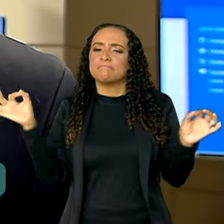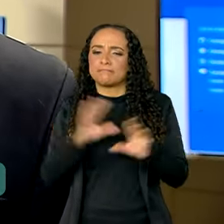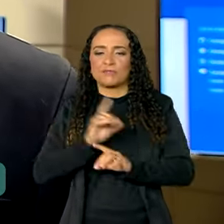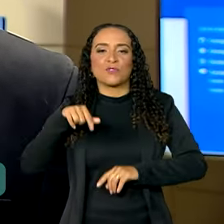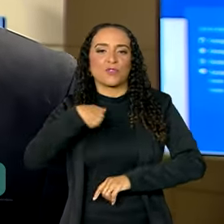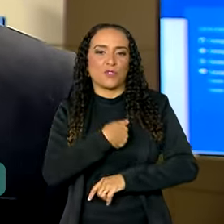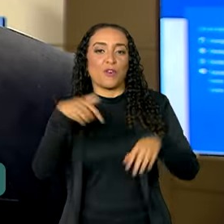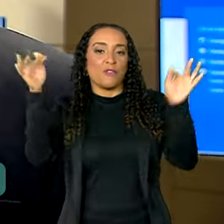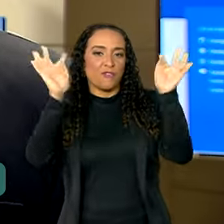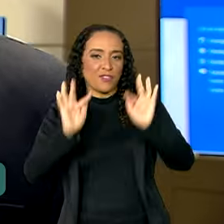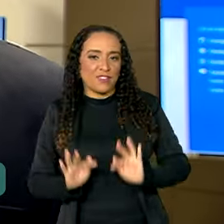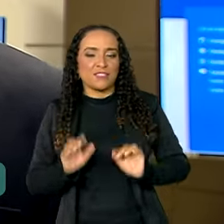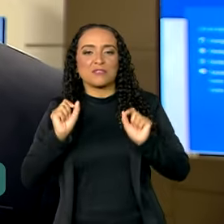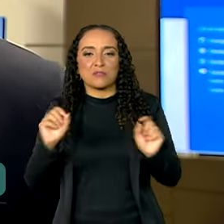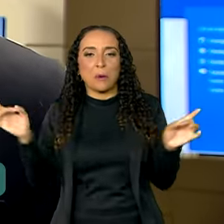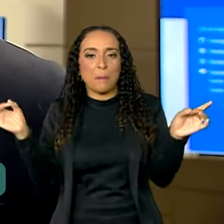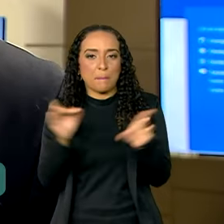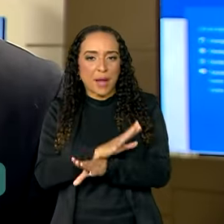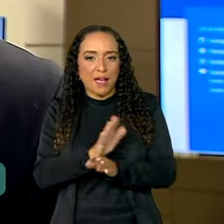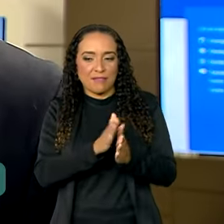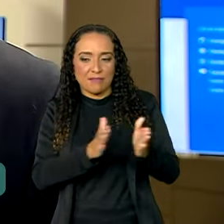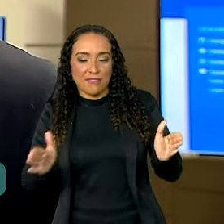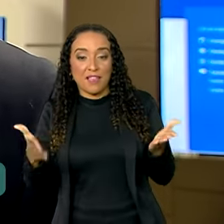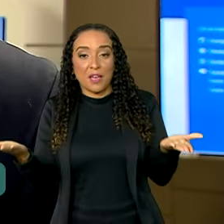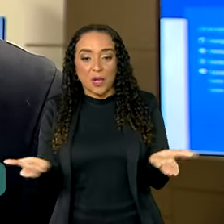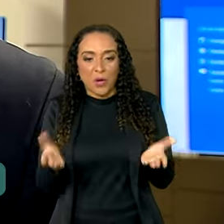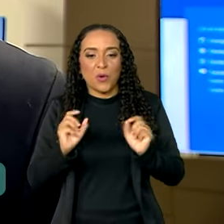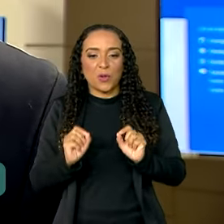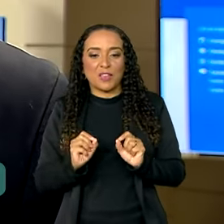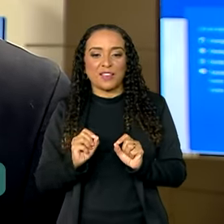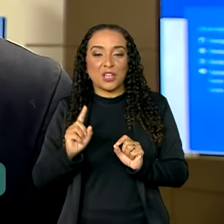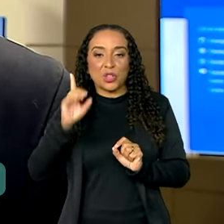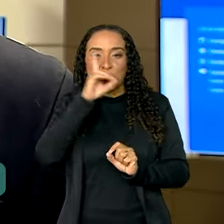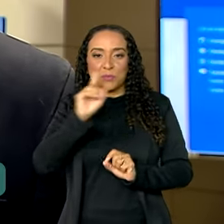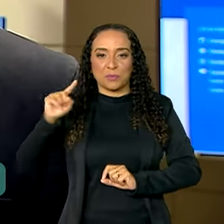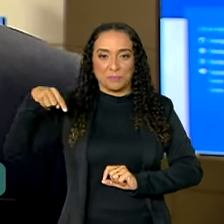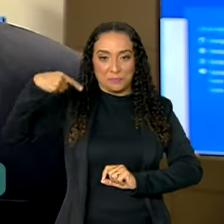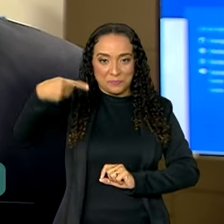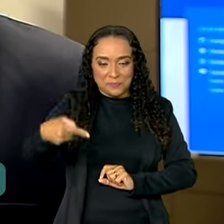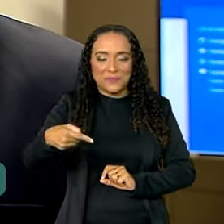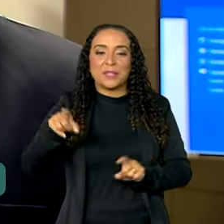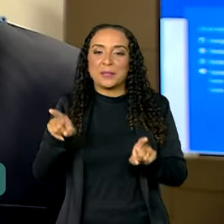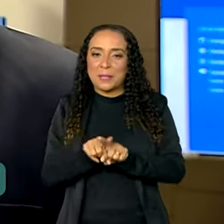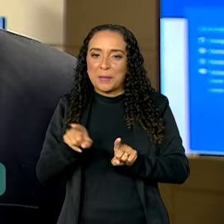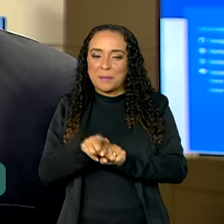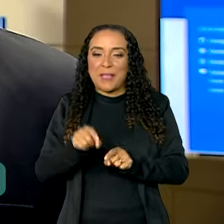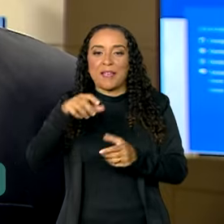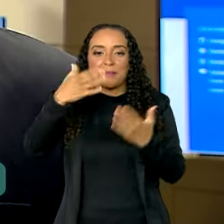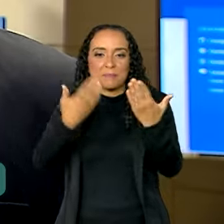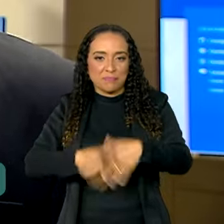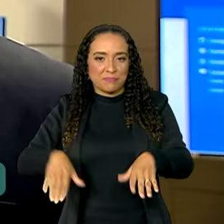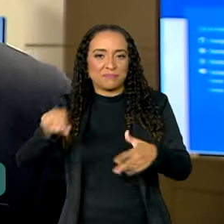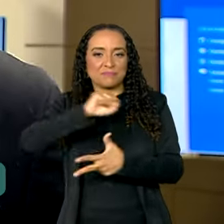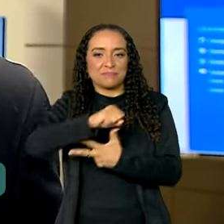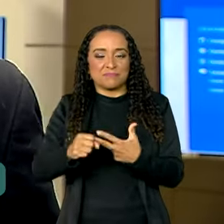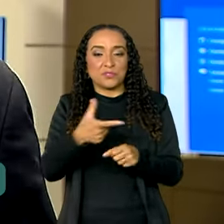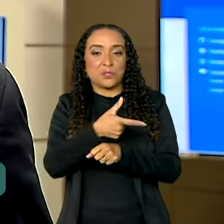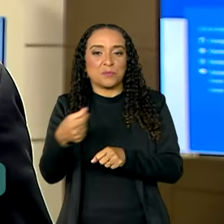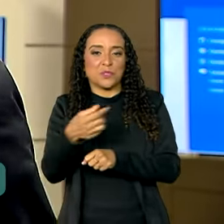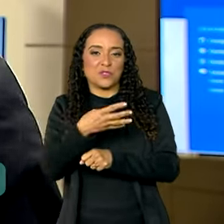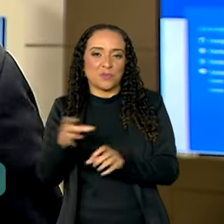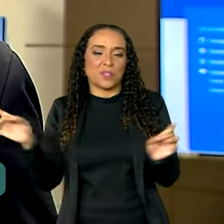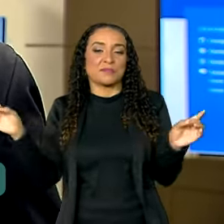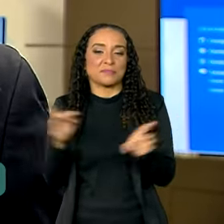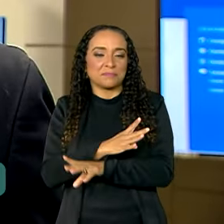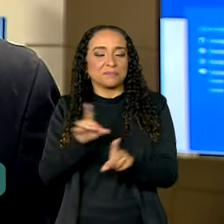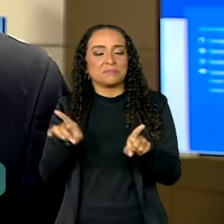felizes com a conclusão desse processo e agora, no próximo domingo, concluímos a aplicação do Enem 2024 com